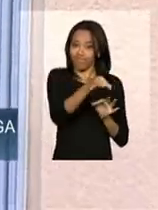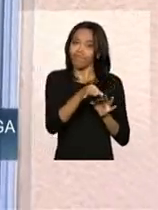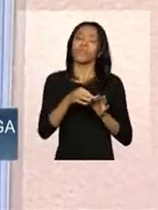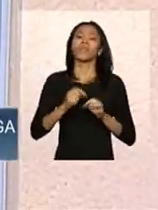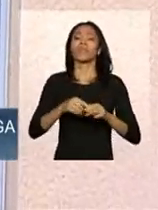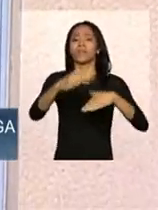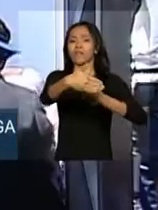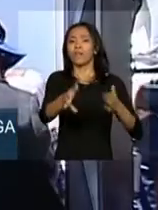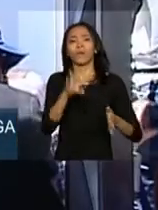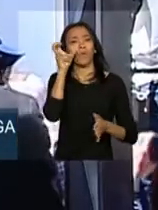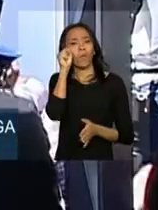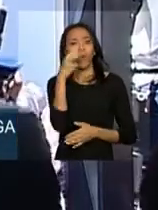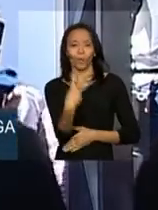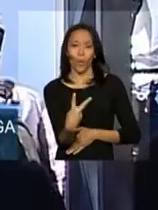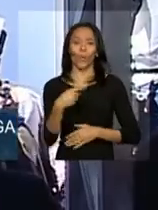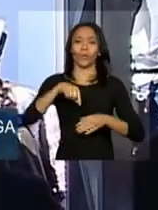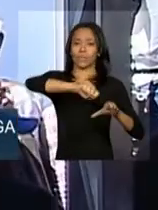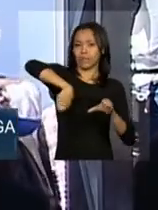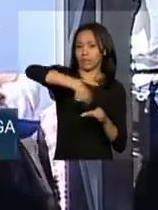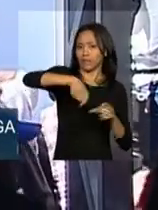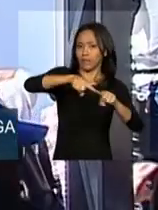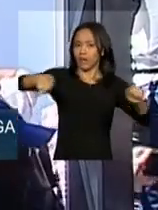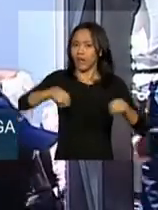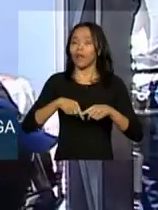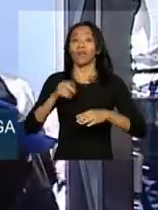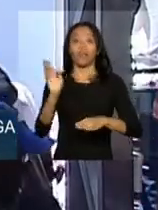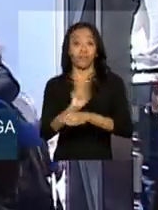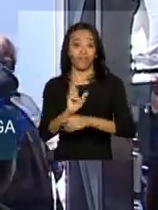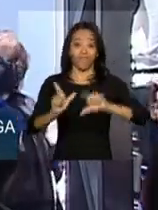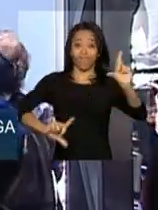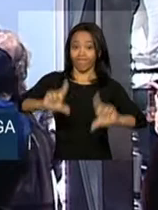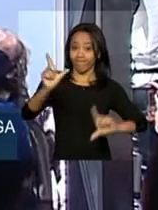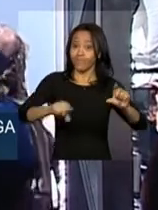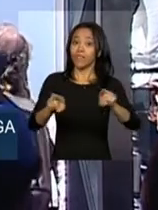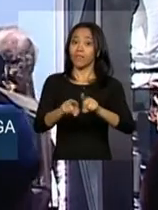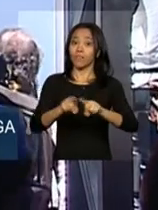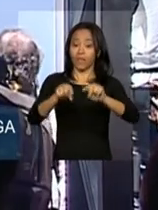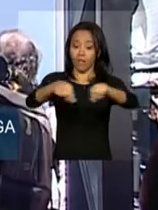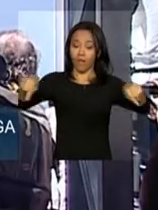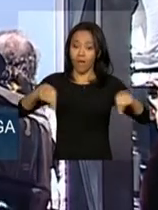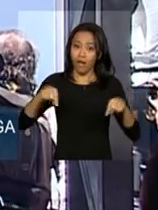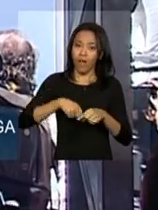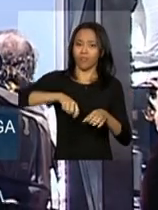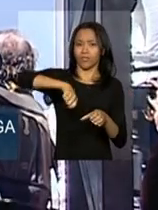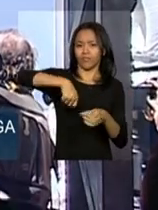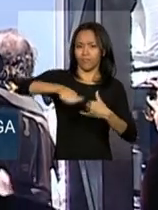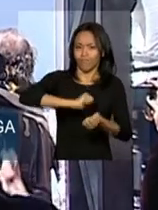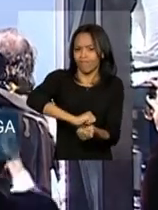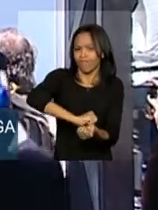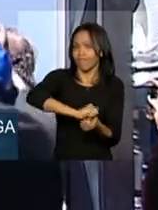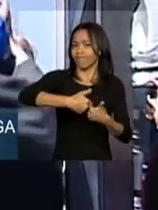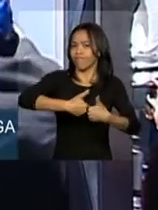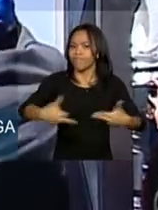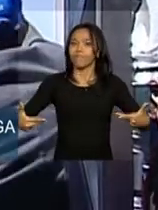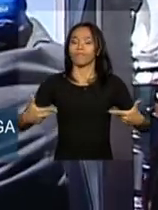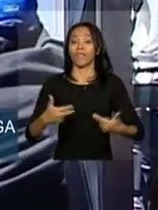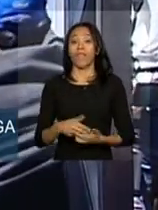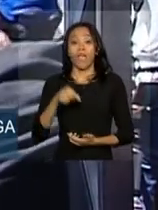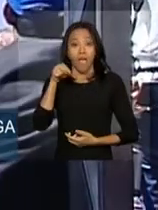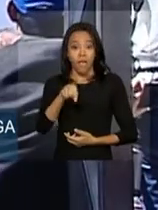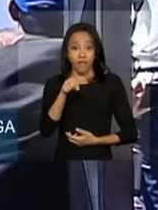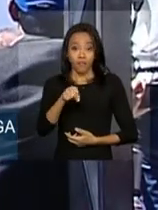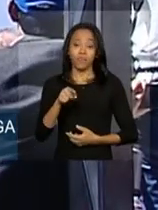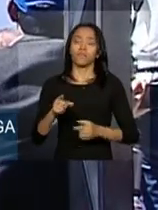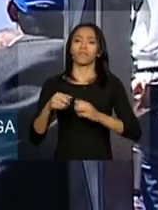em dois quartos, sala, cozinha, banheiro, área de serviço. Esses conjuntos habitacionais estão